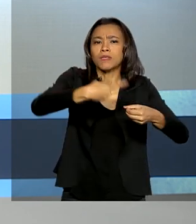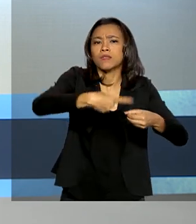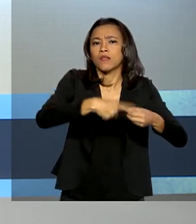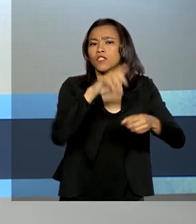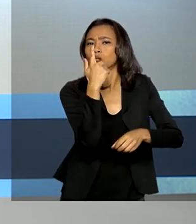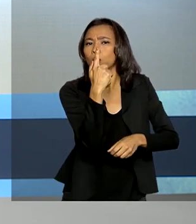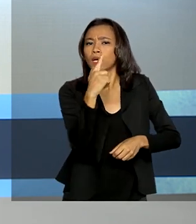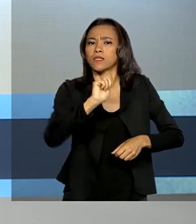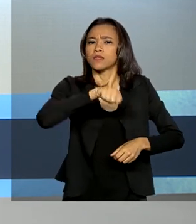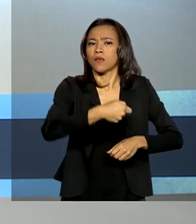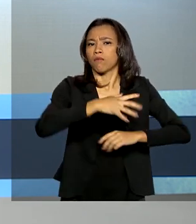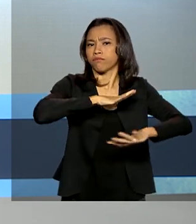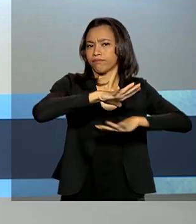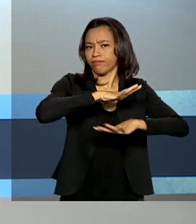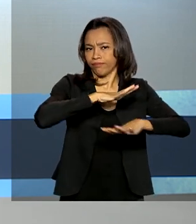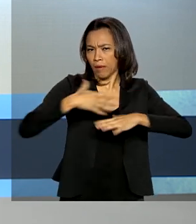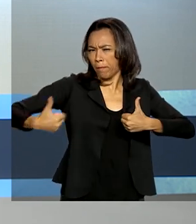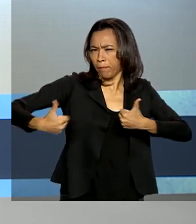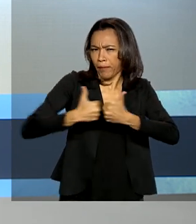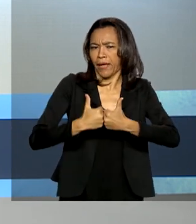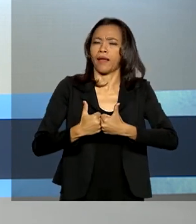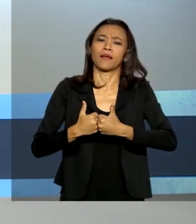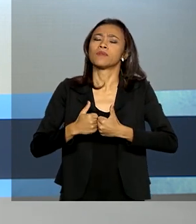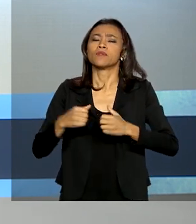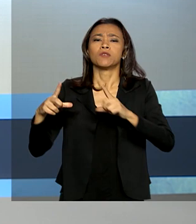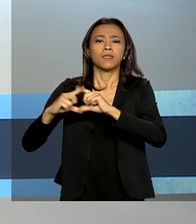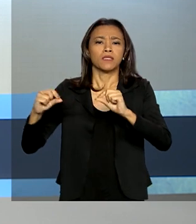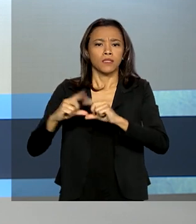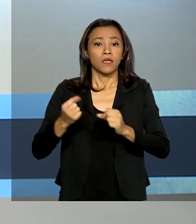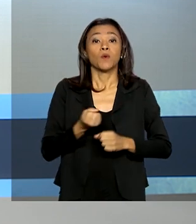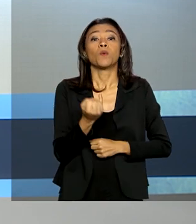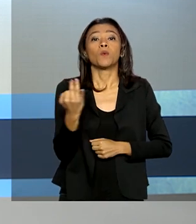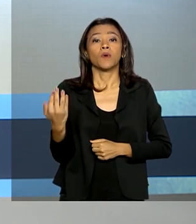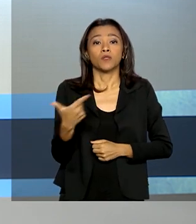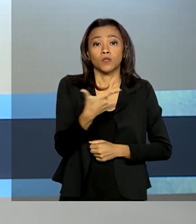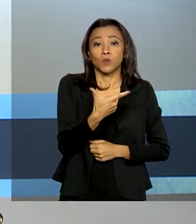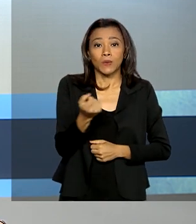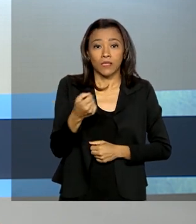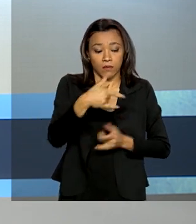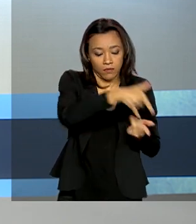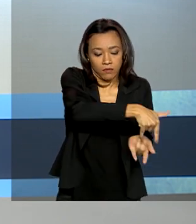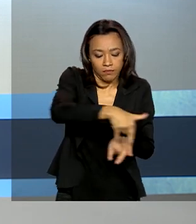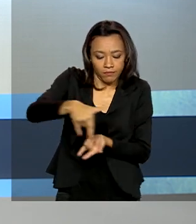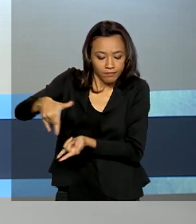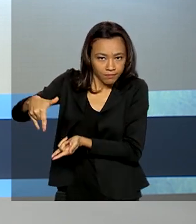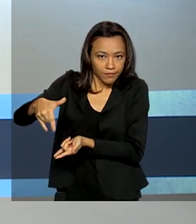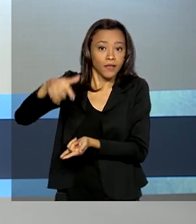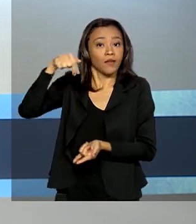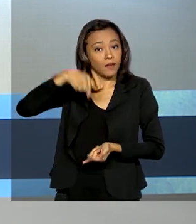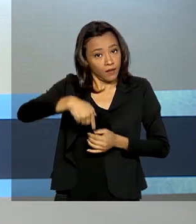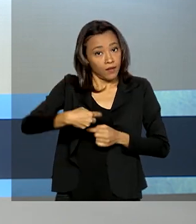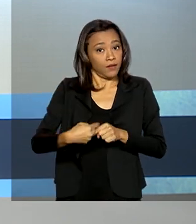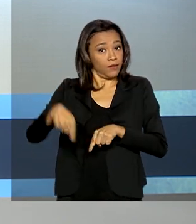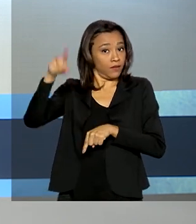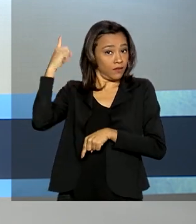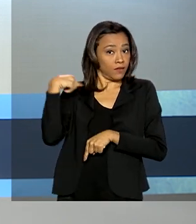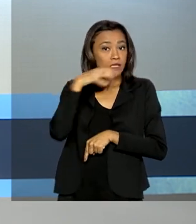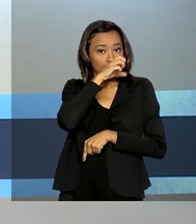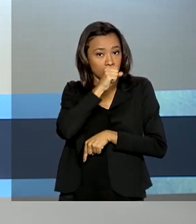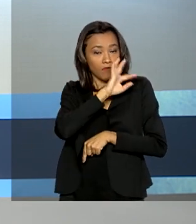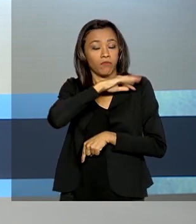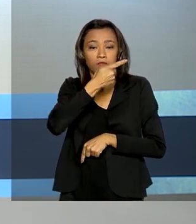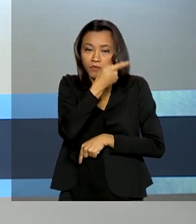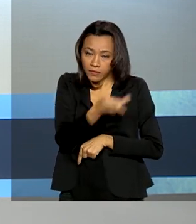Goiás, no entorno de Brasília. O hospital terá 200 leitos. Neste sábado, o presidente Jair Bolsonaro foi até o local para